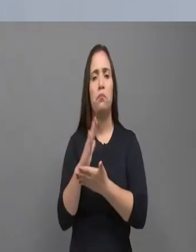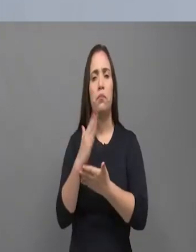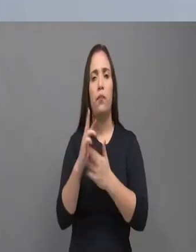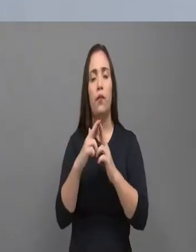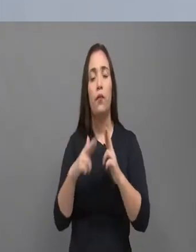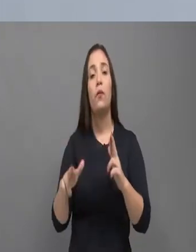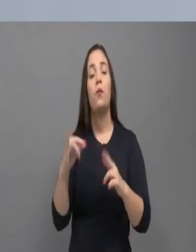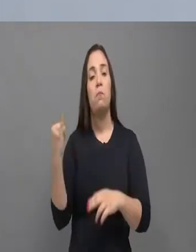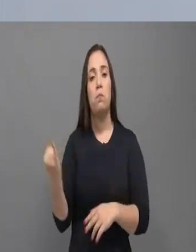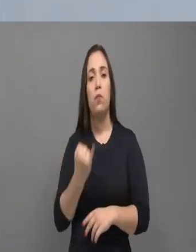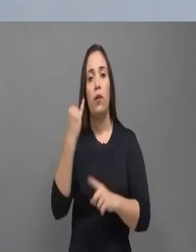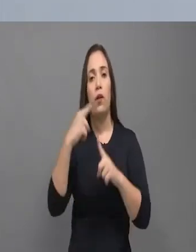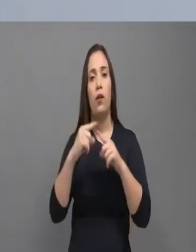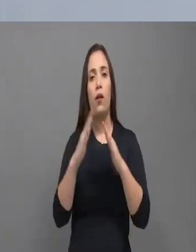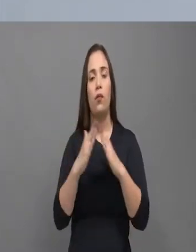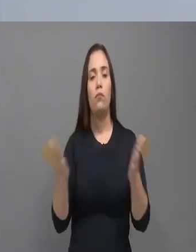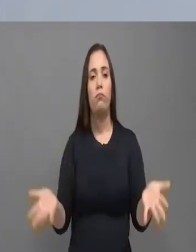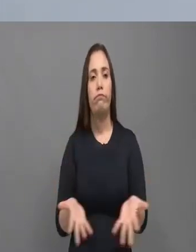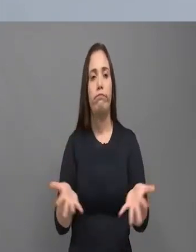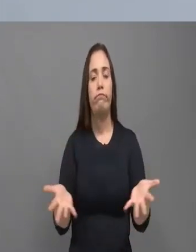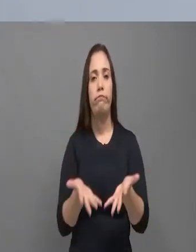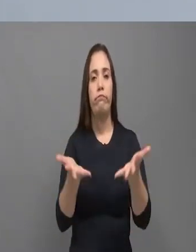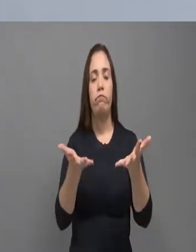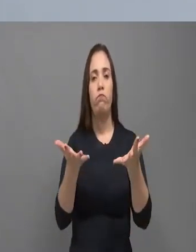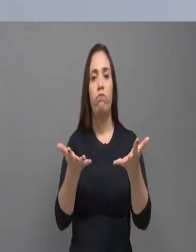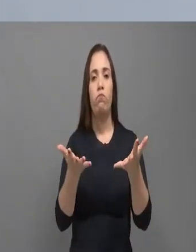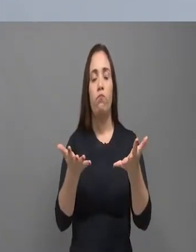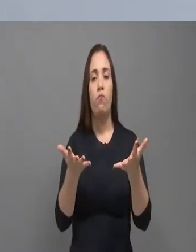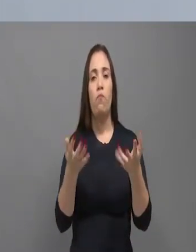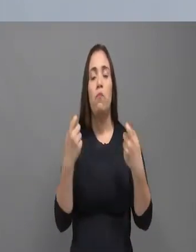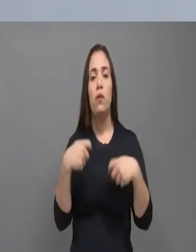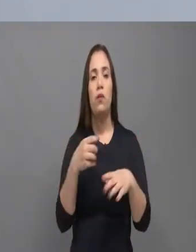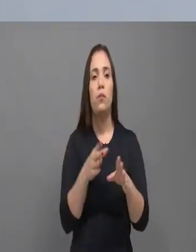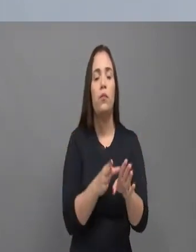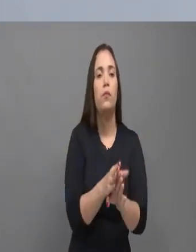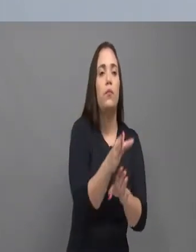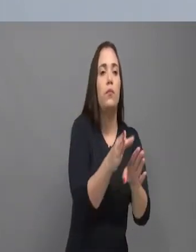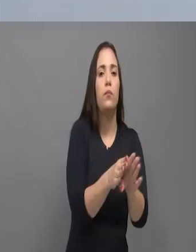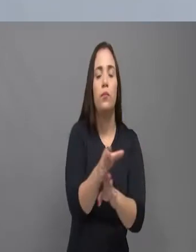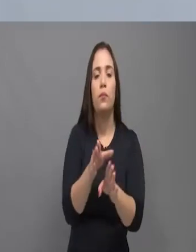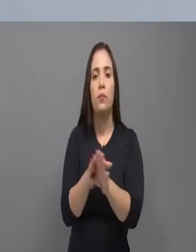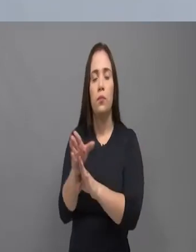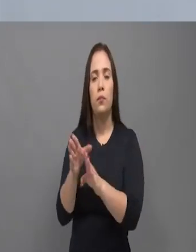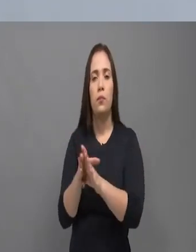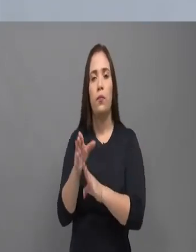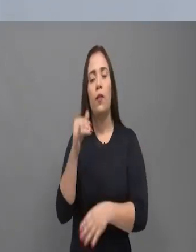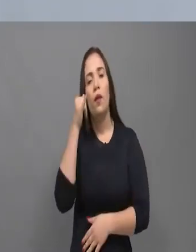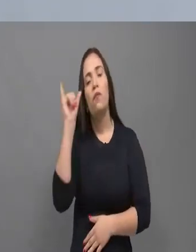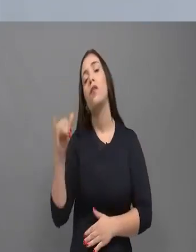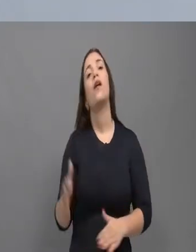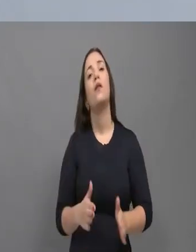Deputado, outra coisa também que eu queria, que é importante a gente ressaltar aqui, é que